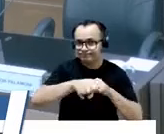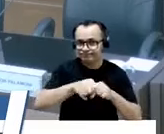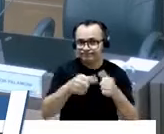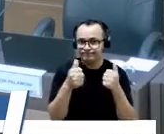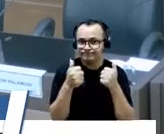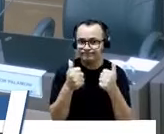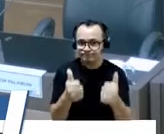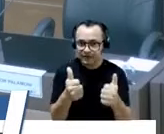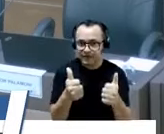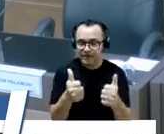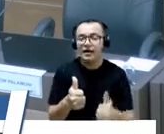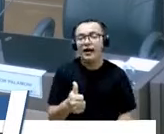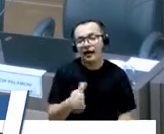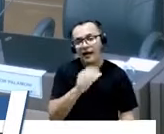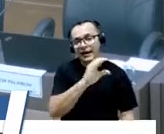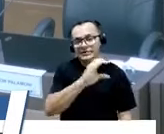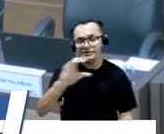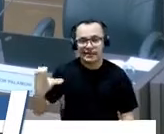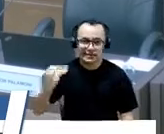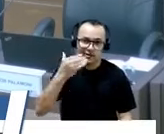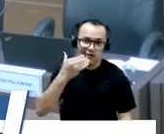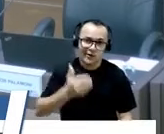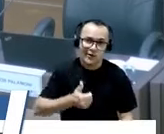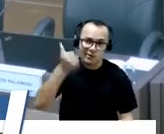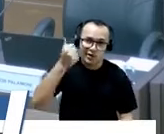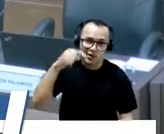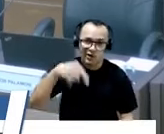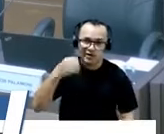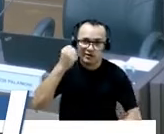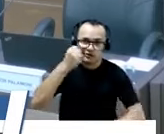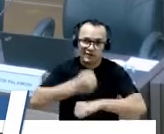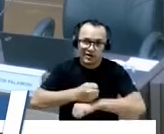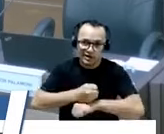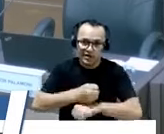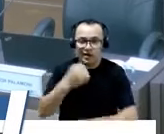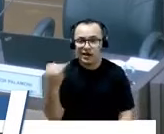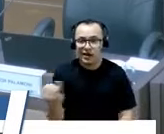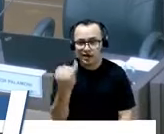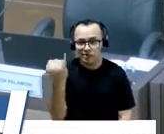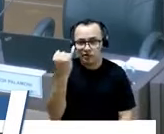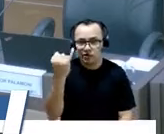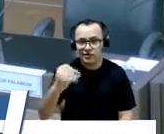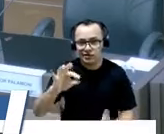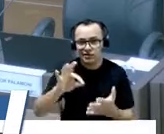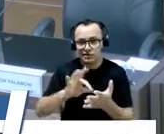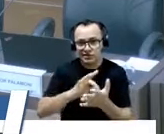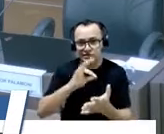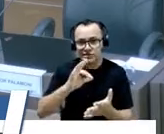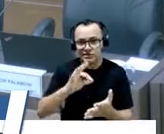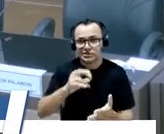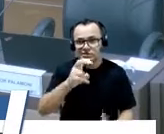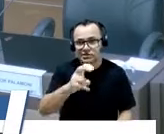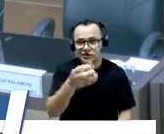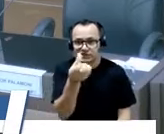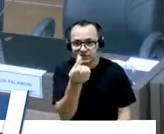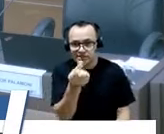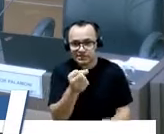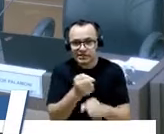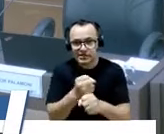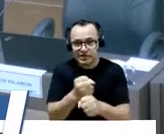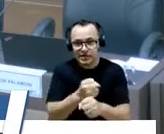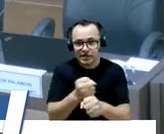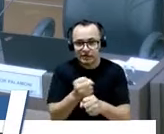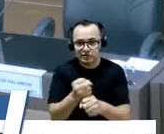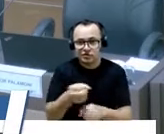cidadões melhores para a nossa cidade. Então, é importante o registro desses 56 anos de renovação